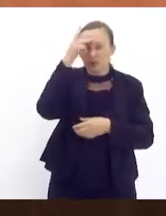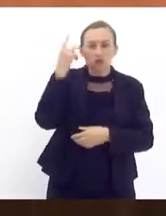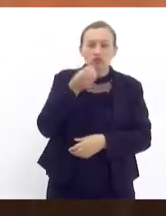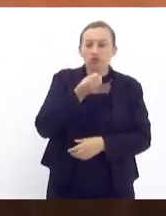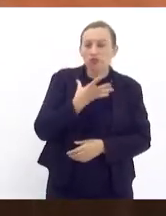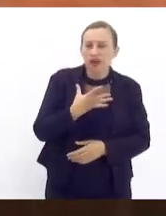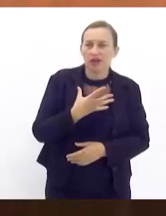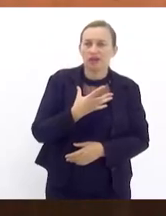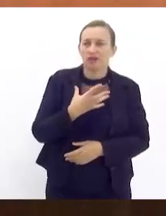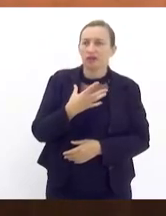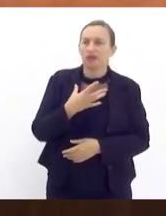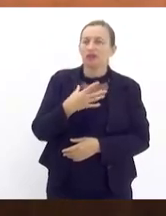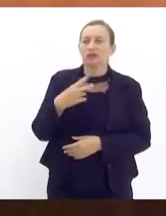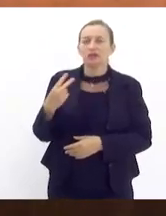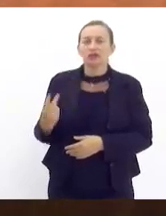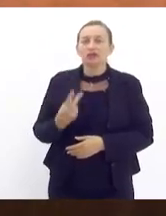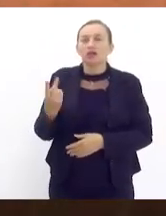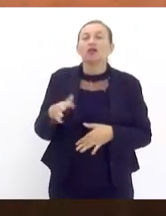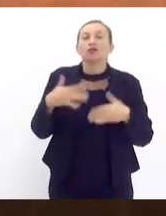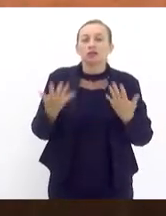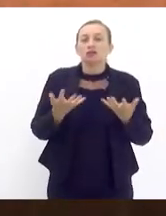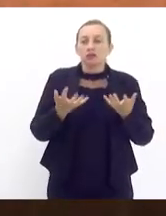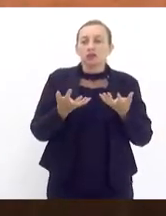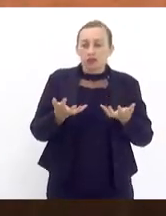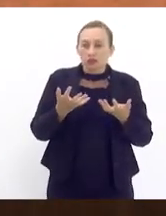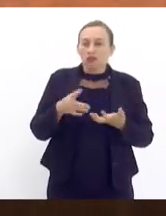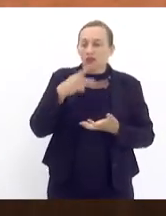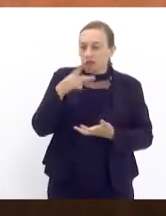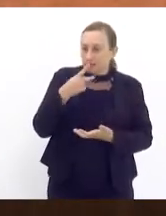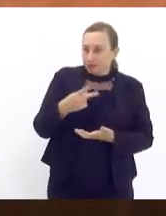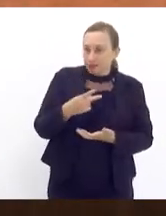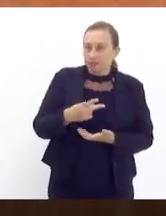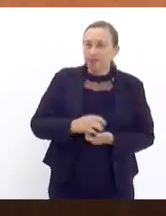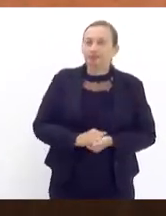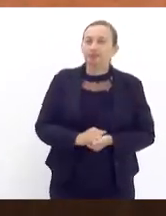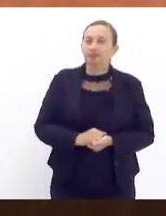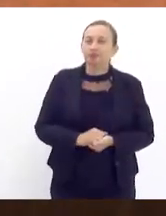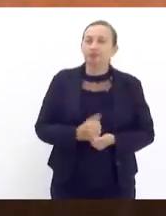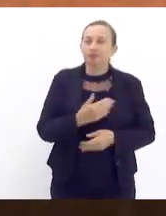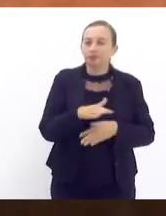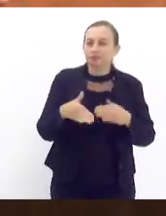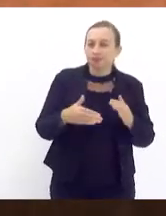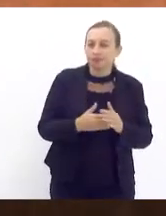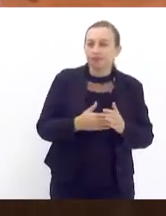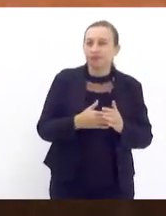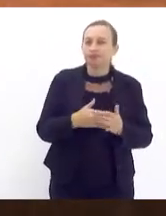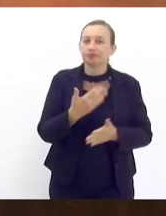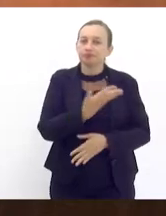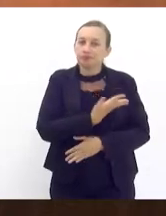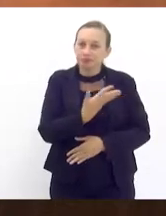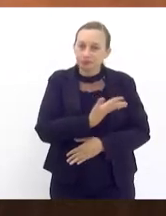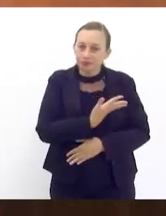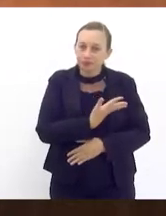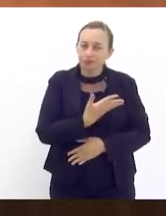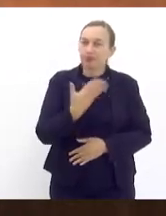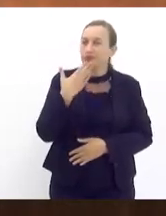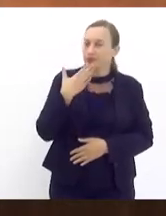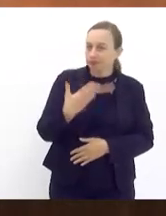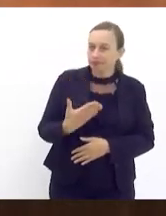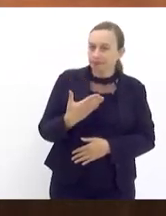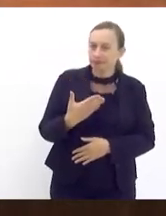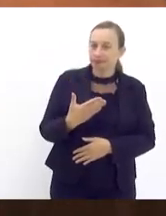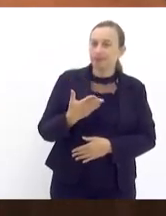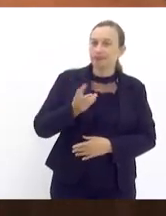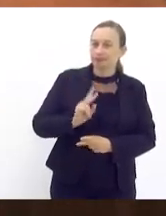bem são pessoas honradas então eu quero dizer que todos esses companheiros que hoje estão reivindicando a